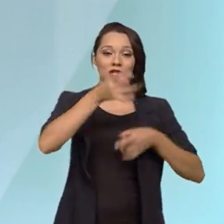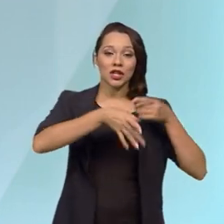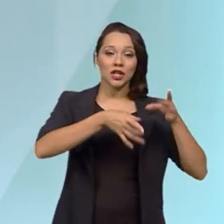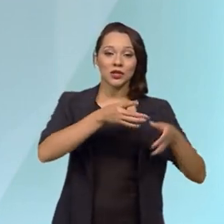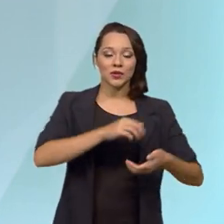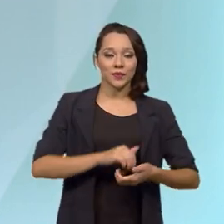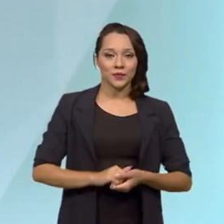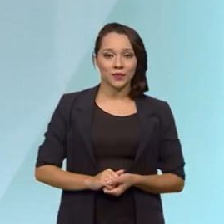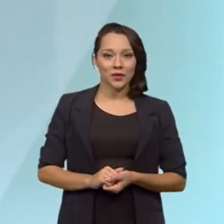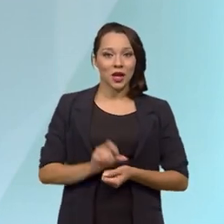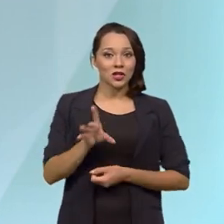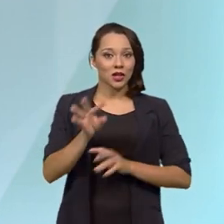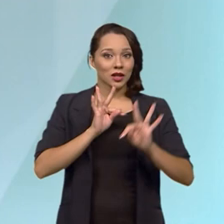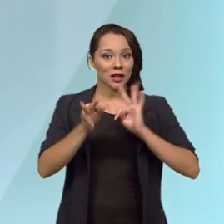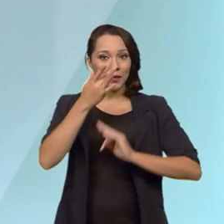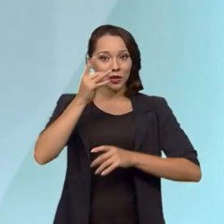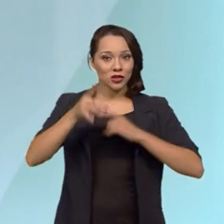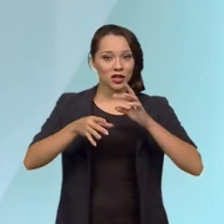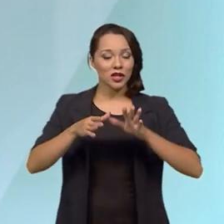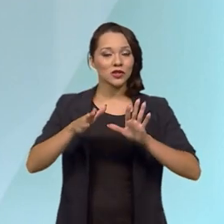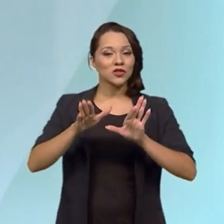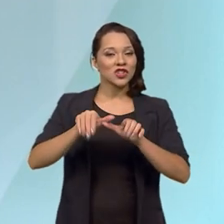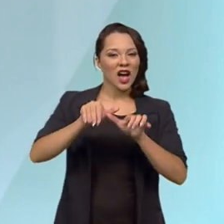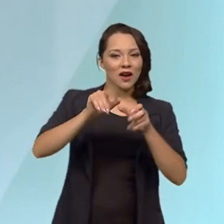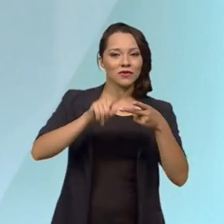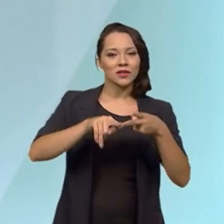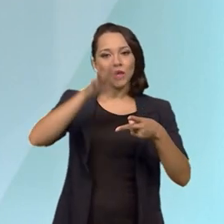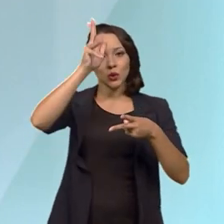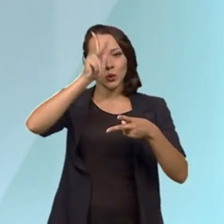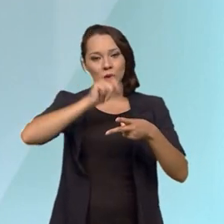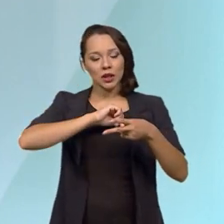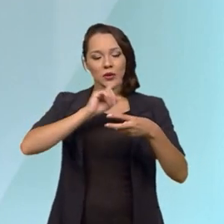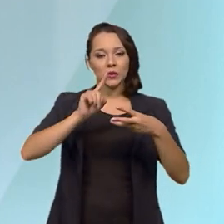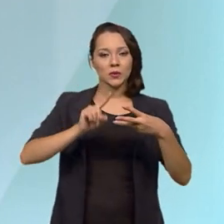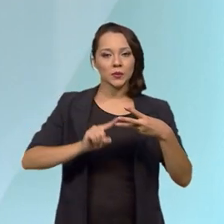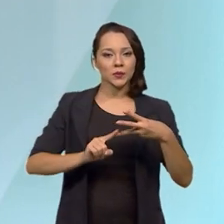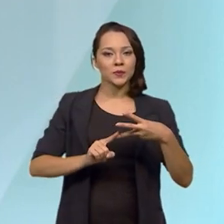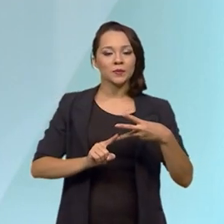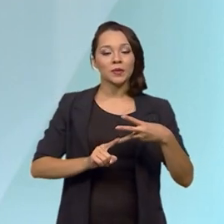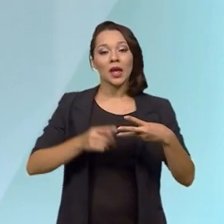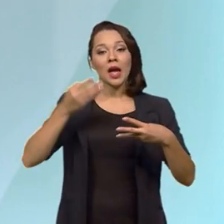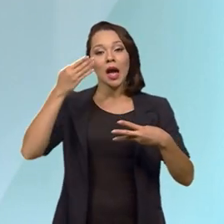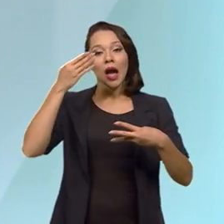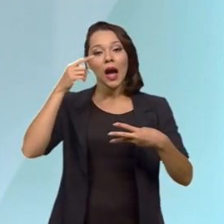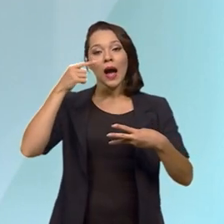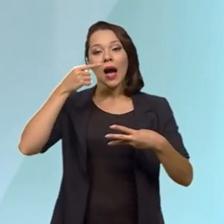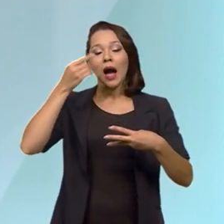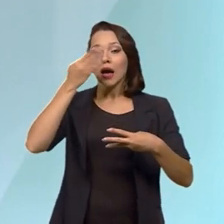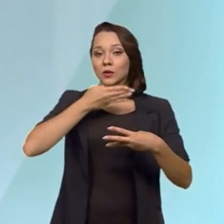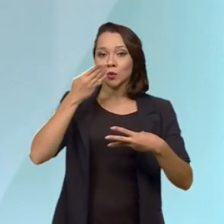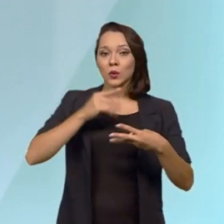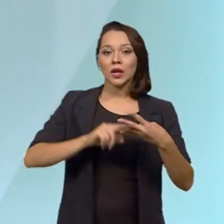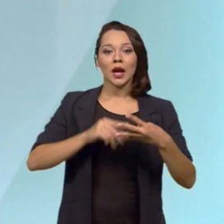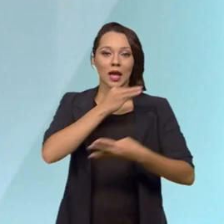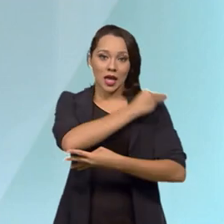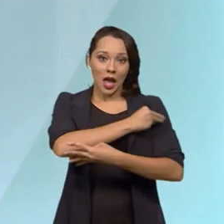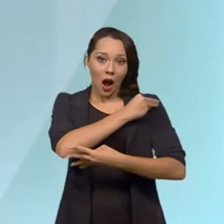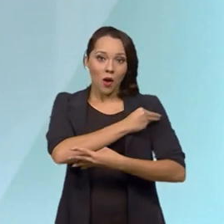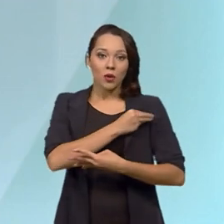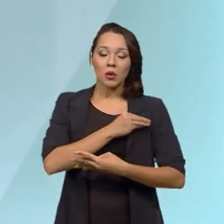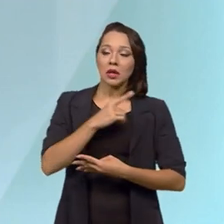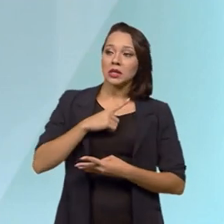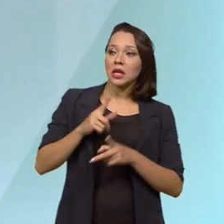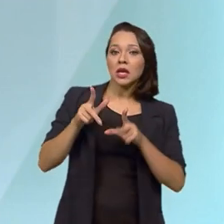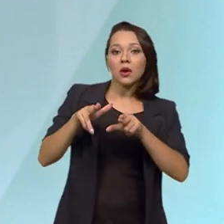Só no tratamento de resíduos de aves, suínos, açúcar e álcool e aterros sanitários, nós temos